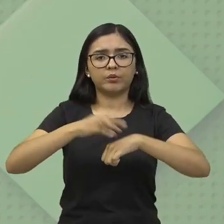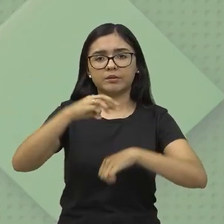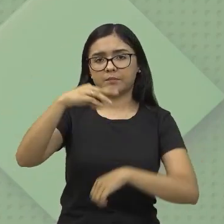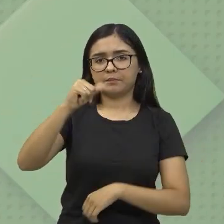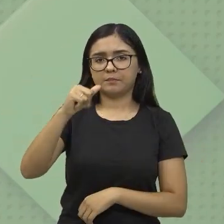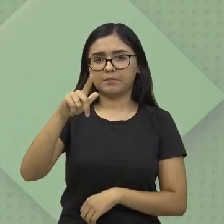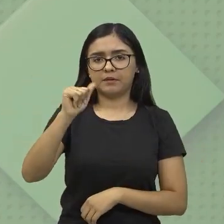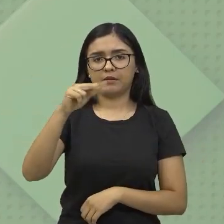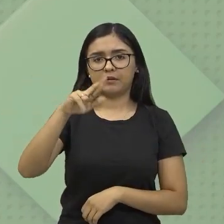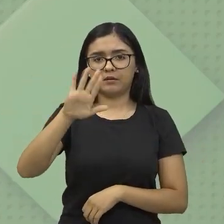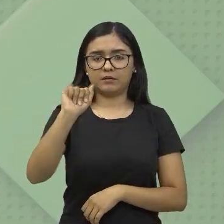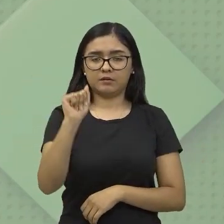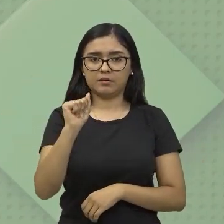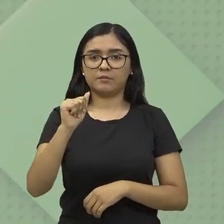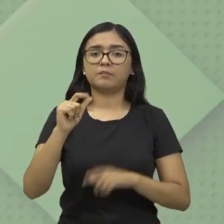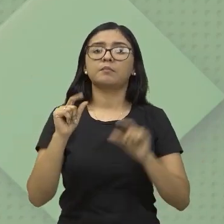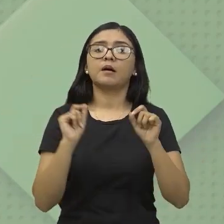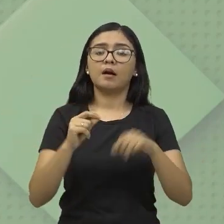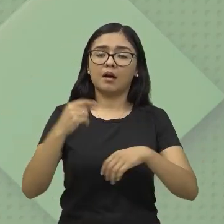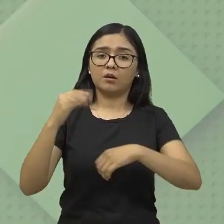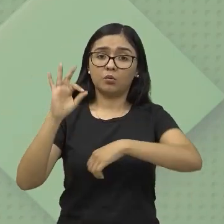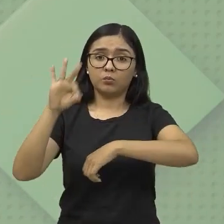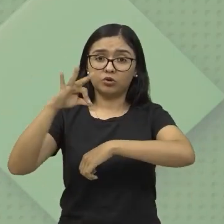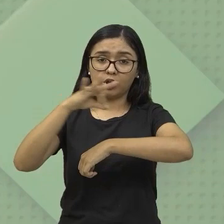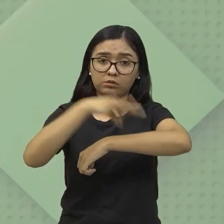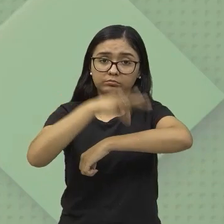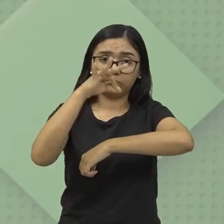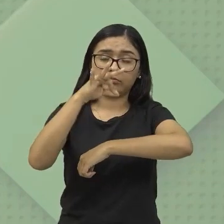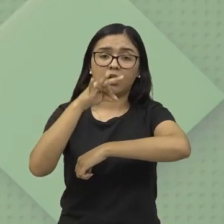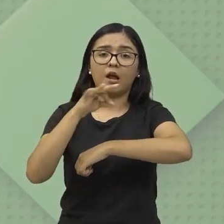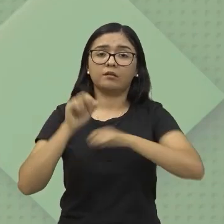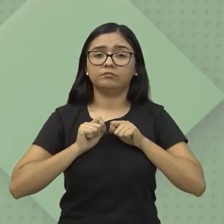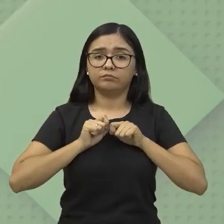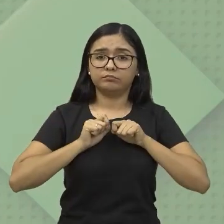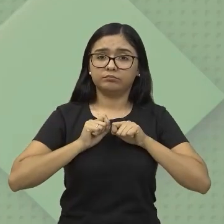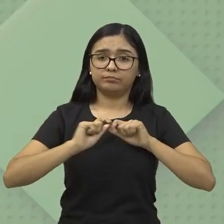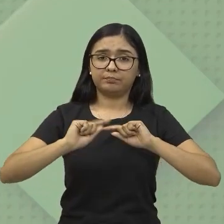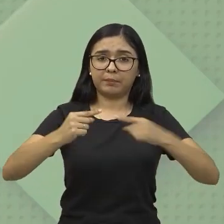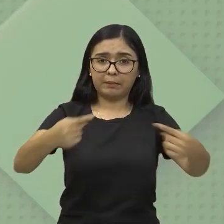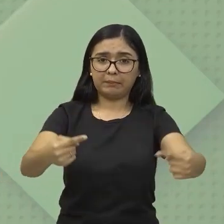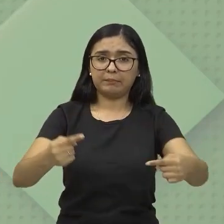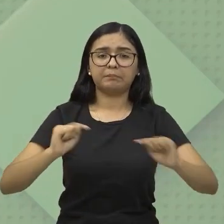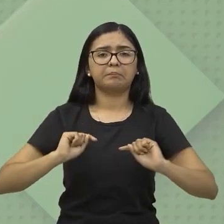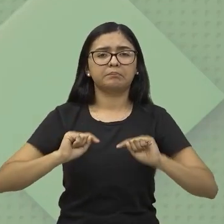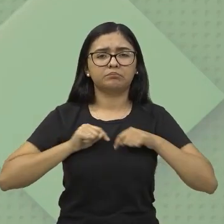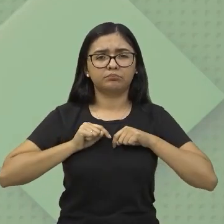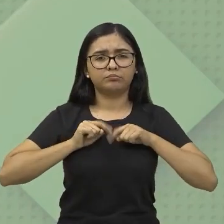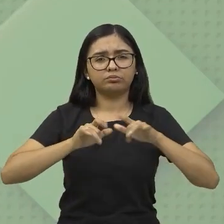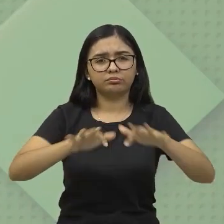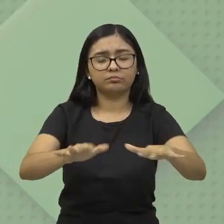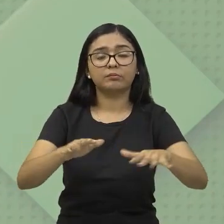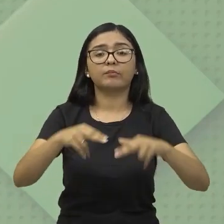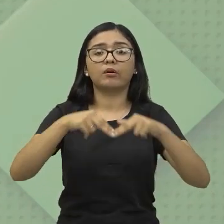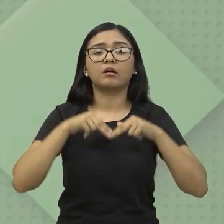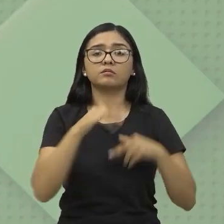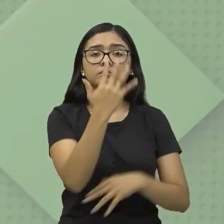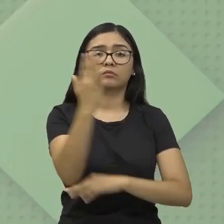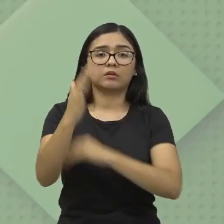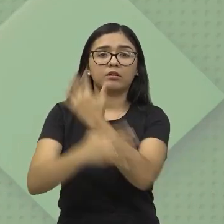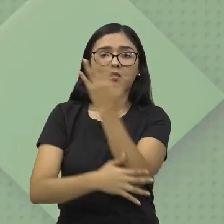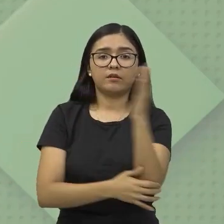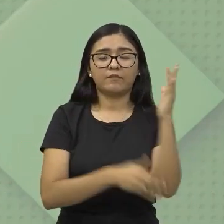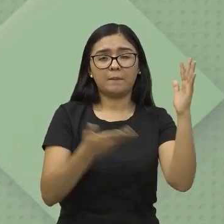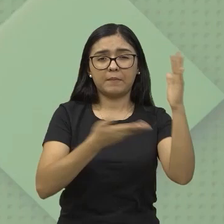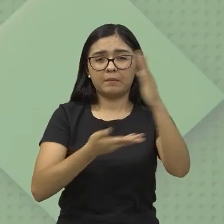uma doença que vai ser transmitida por um mosquito, né, e aí, como houve uma devastação da vegetação, ou seja,